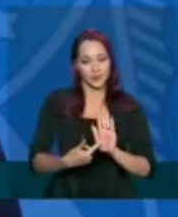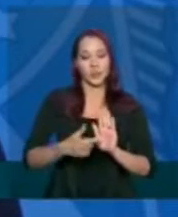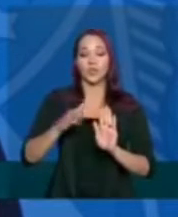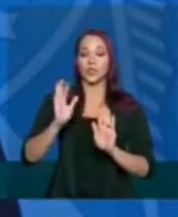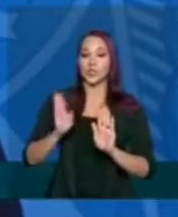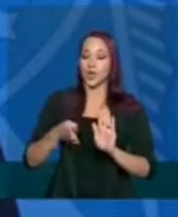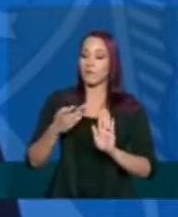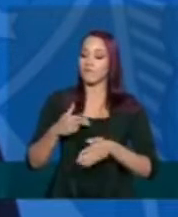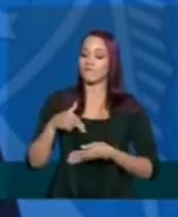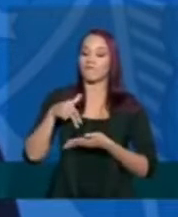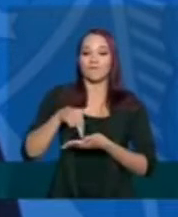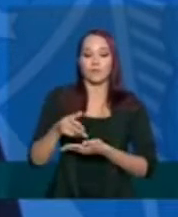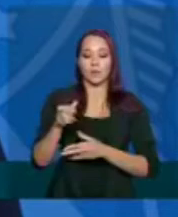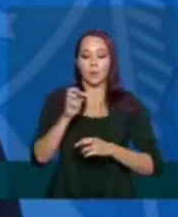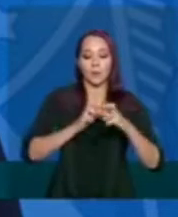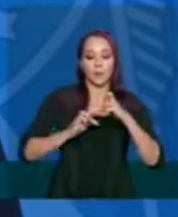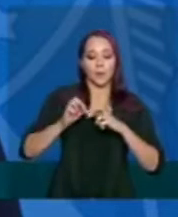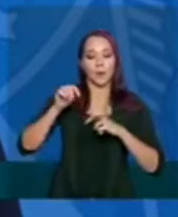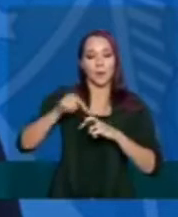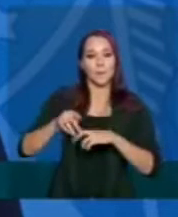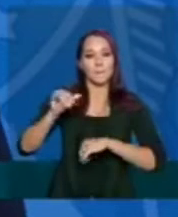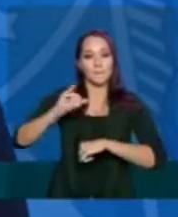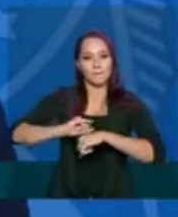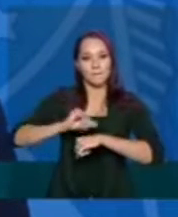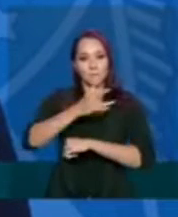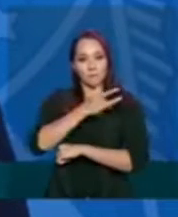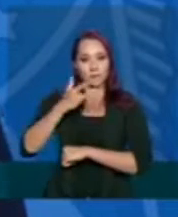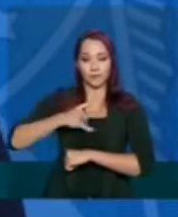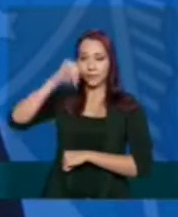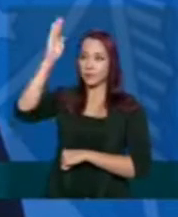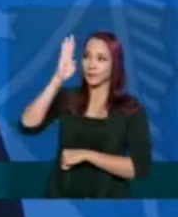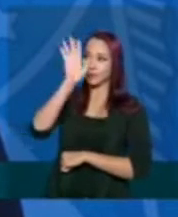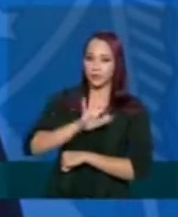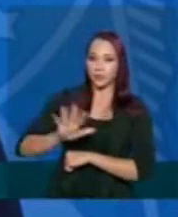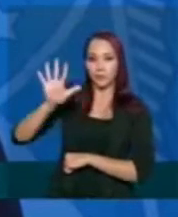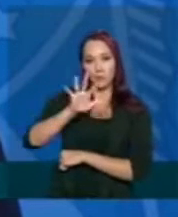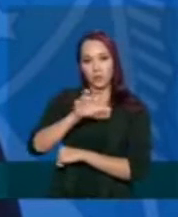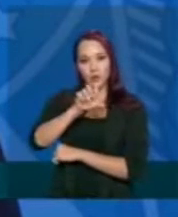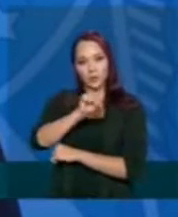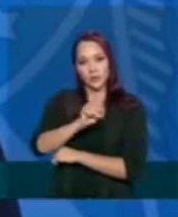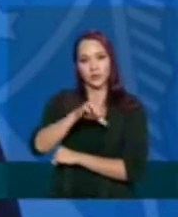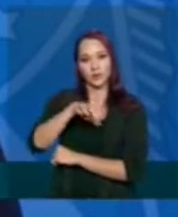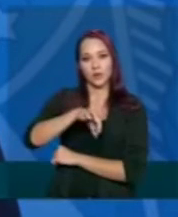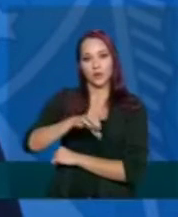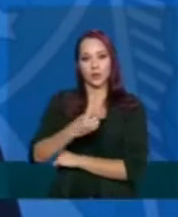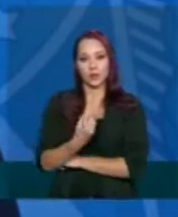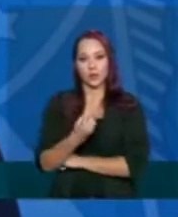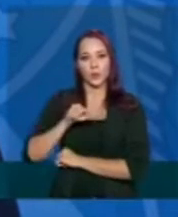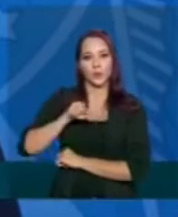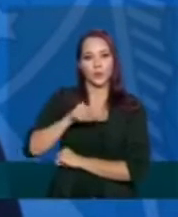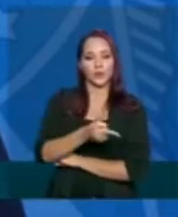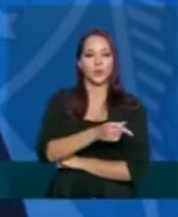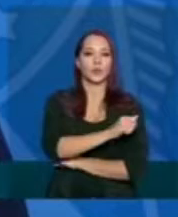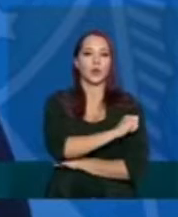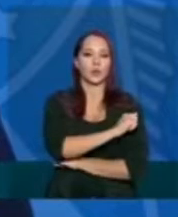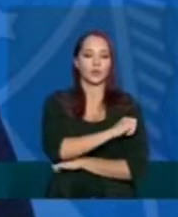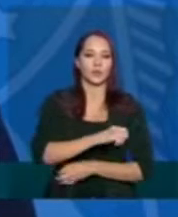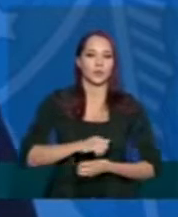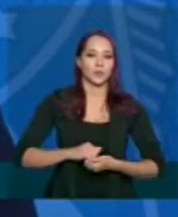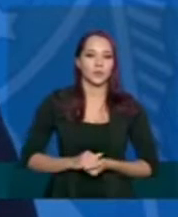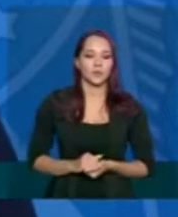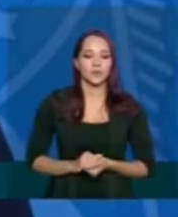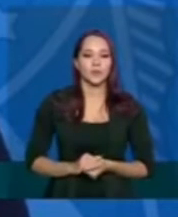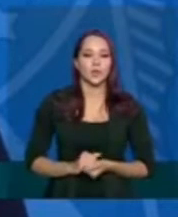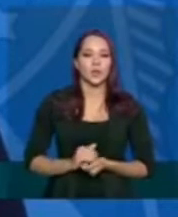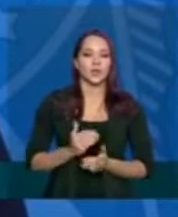atuando sob supervisão nas unidades de saúde de todo o Brasil, 891.000 estudantes. Mais uma